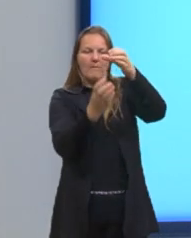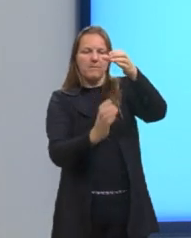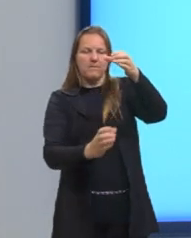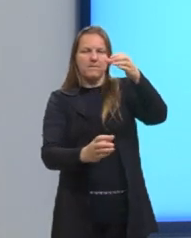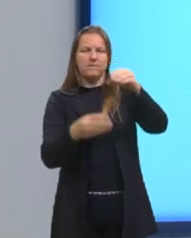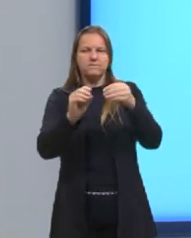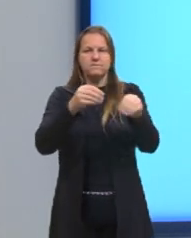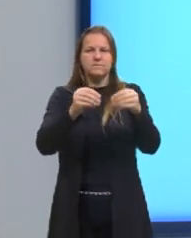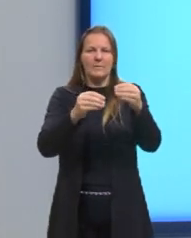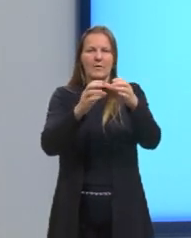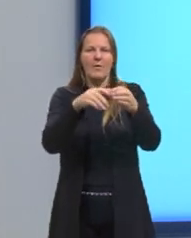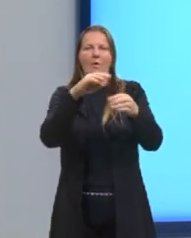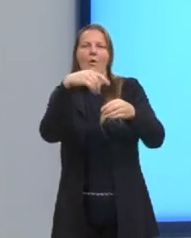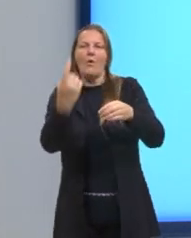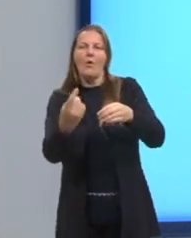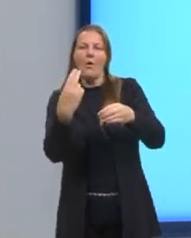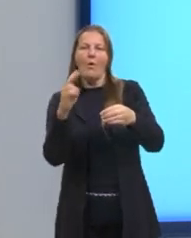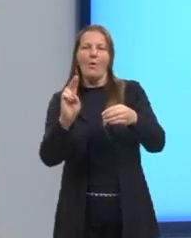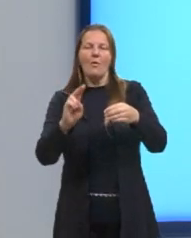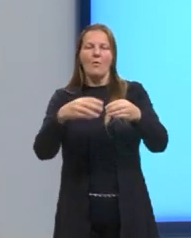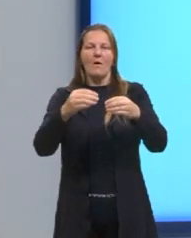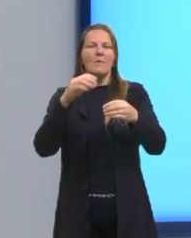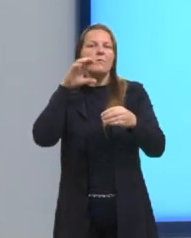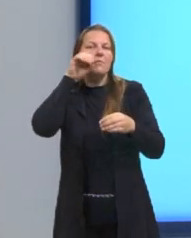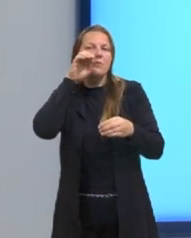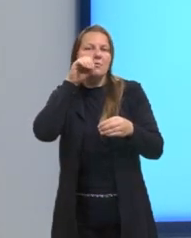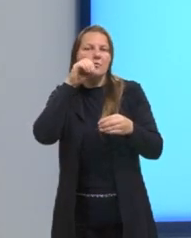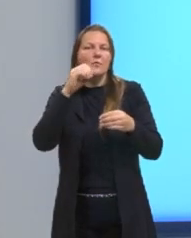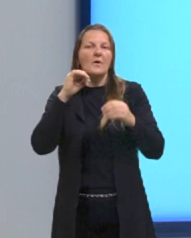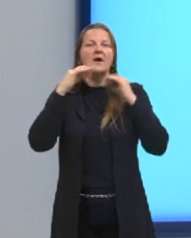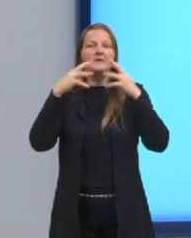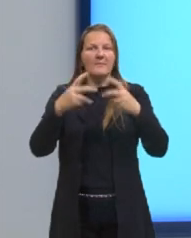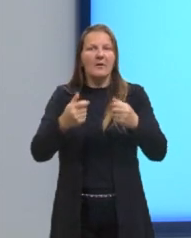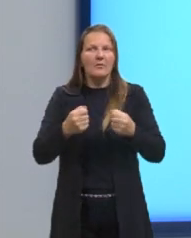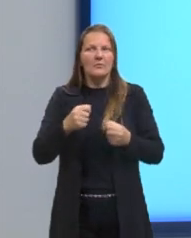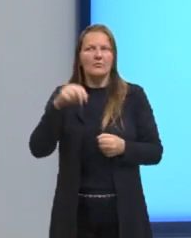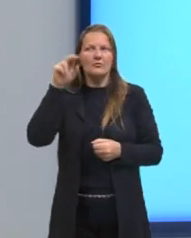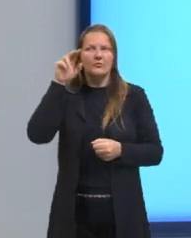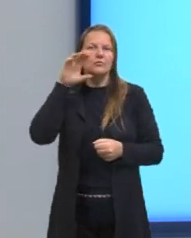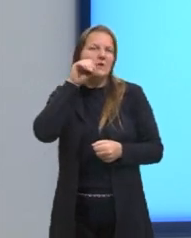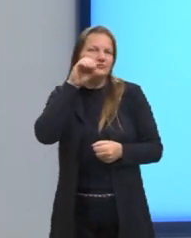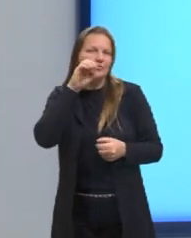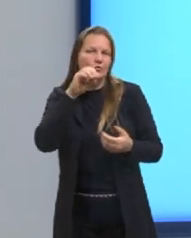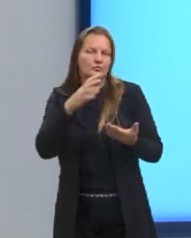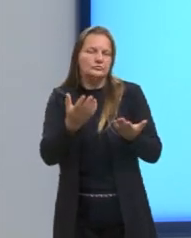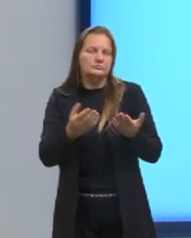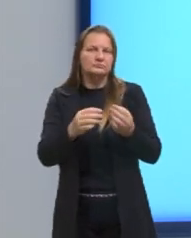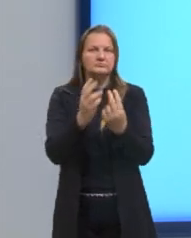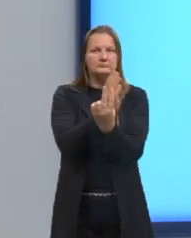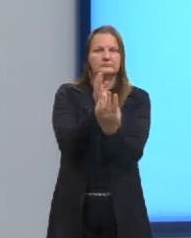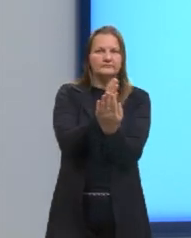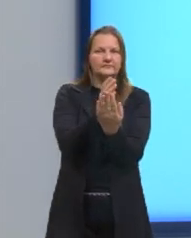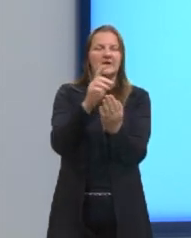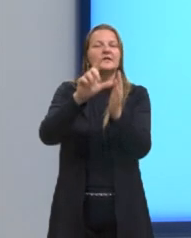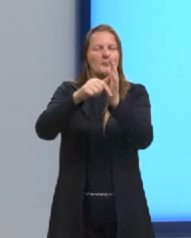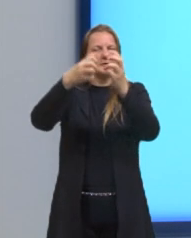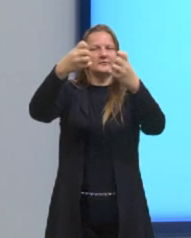Aqui a garrafa e aqui o animal. Depois nós voltamos nessas questões. Não se preocupem.